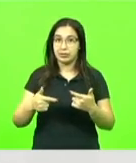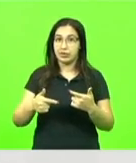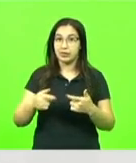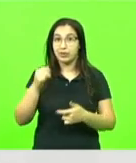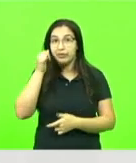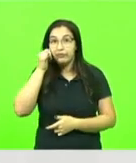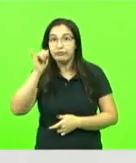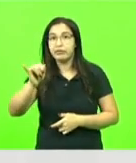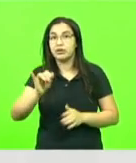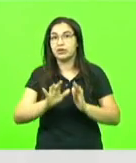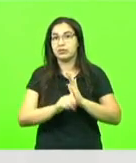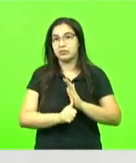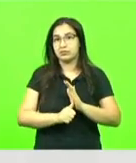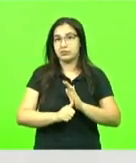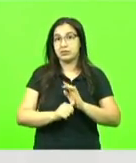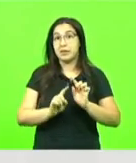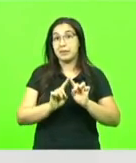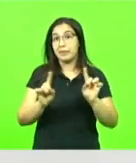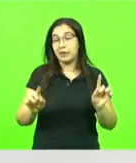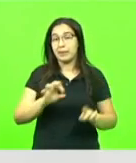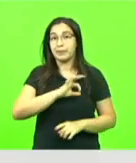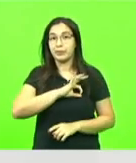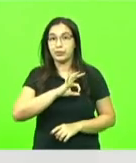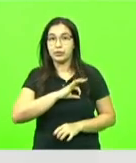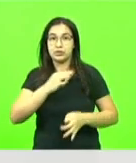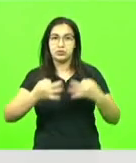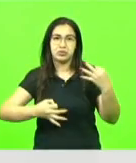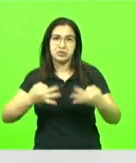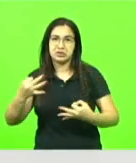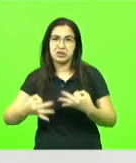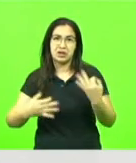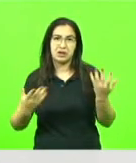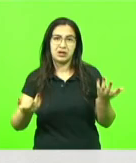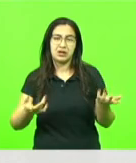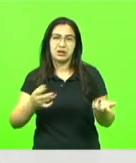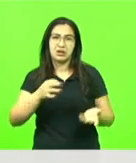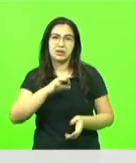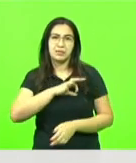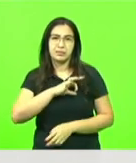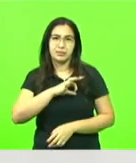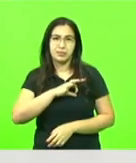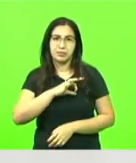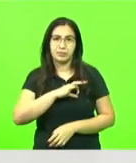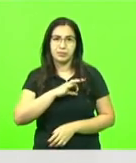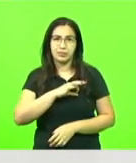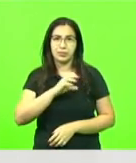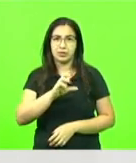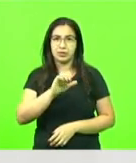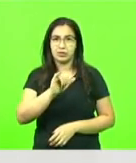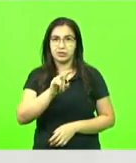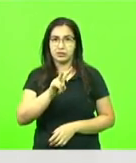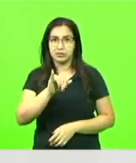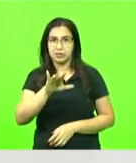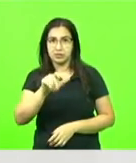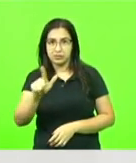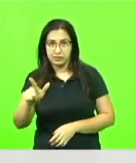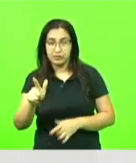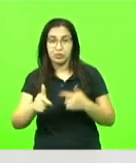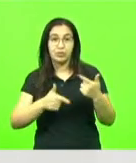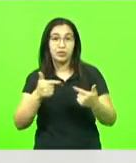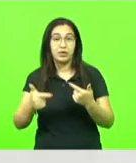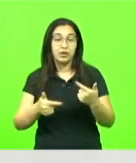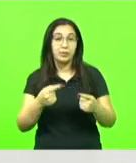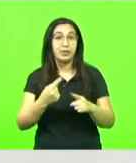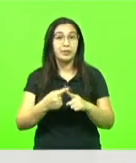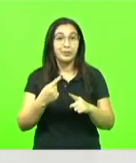diferente da polícia judiciária, da polícia civil, que ela vai trabalhar a partir do momento que o crime acontece. Uma vez